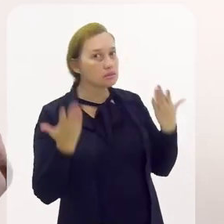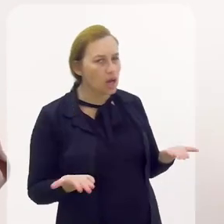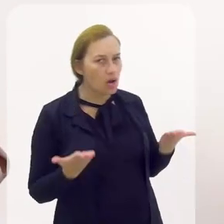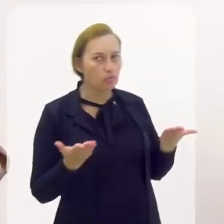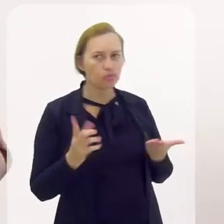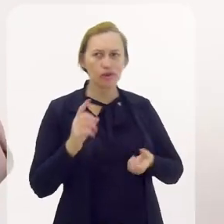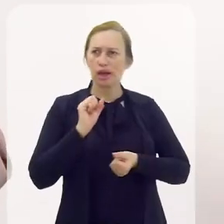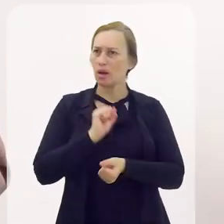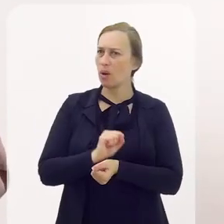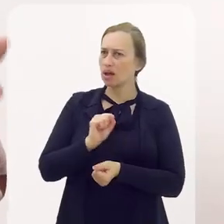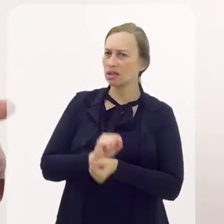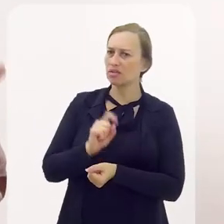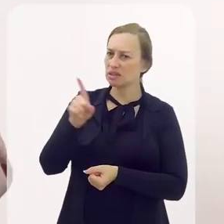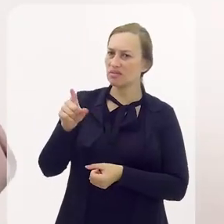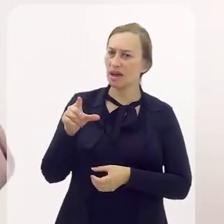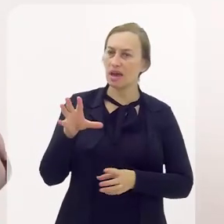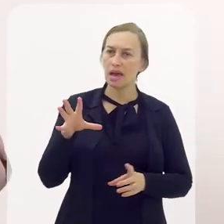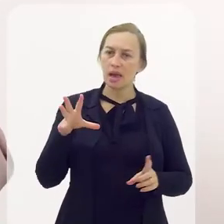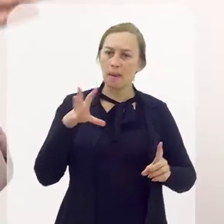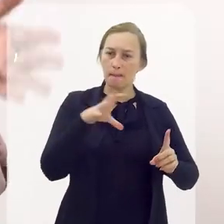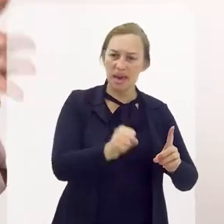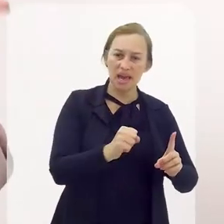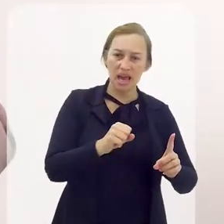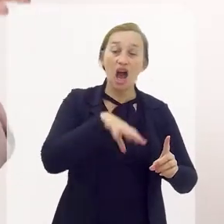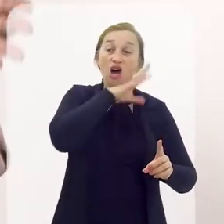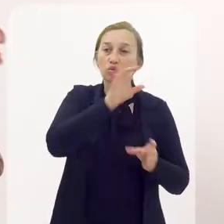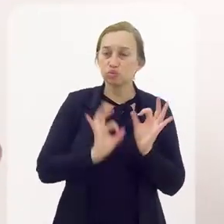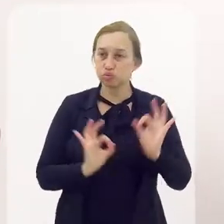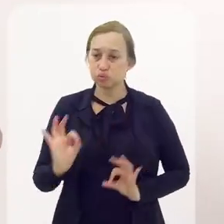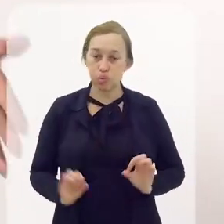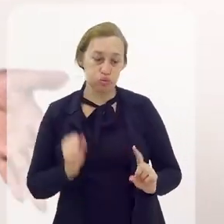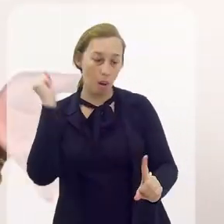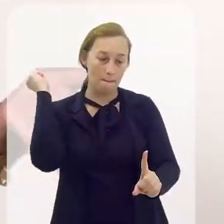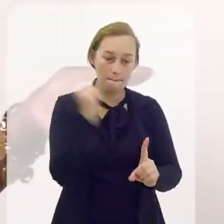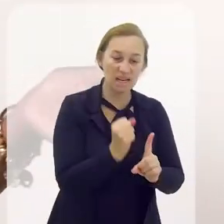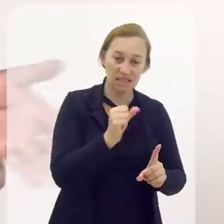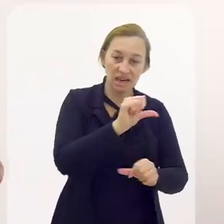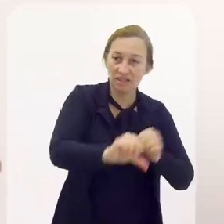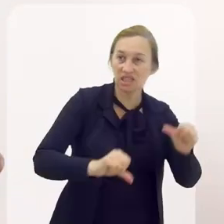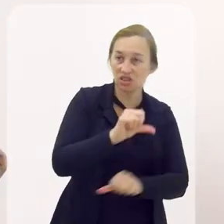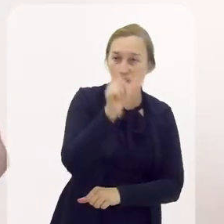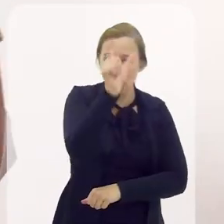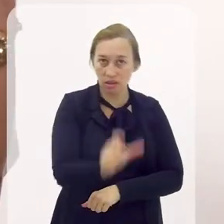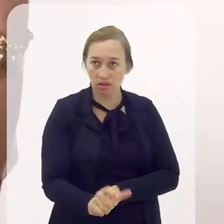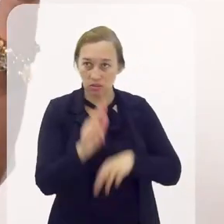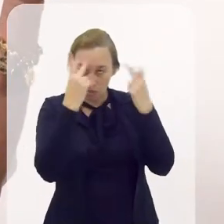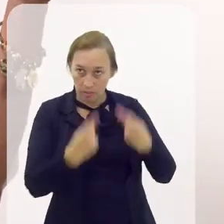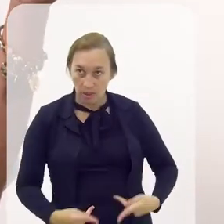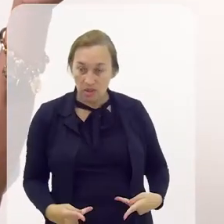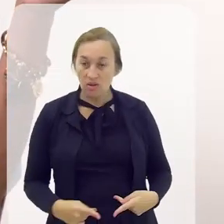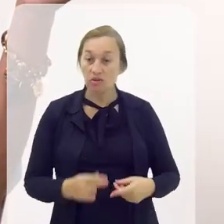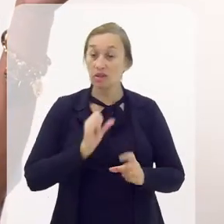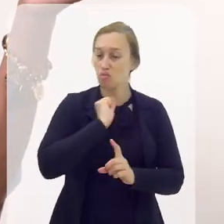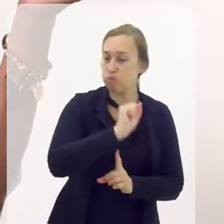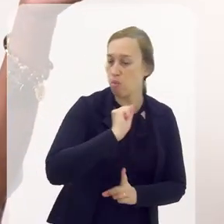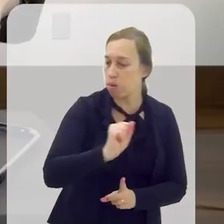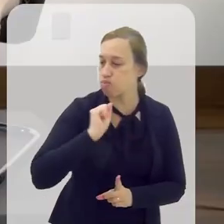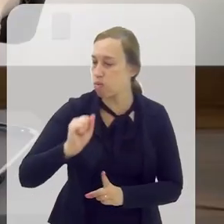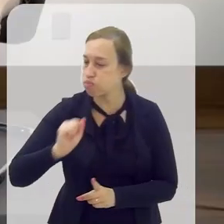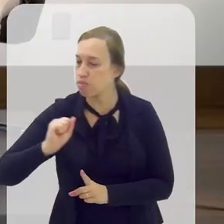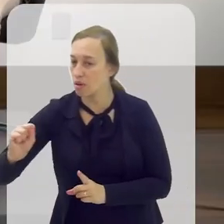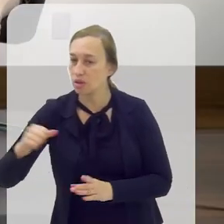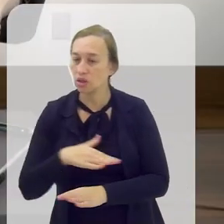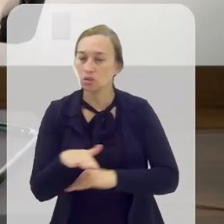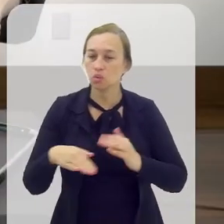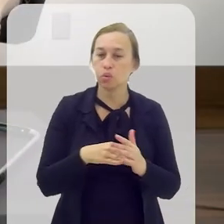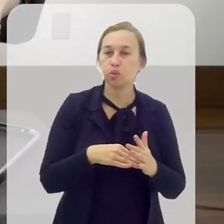Então, não espere que você vai pegar uma onça, vai matar a onça, a onça vai se transformar em alguém, porque aí foi quando saíram matando as